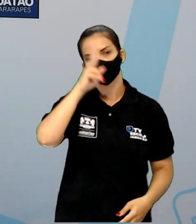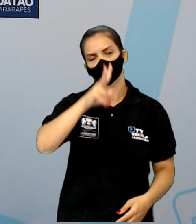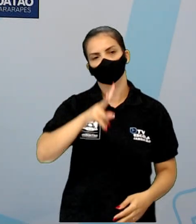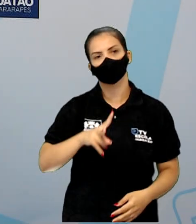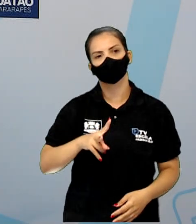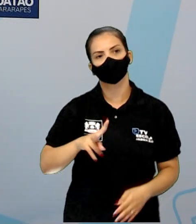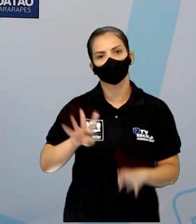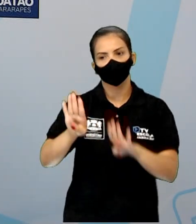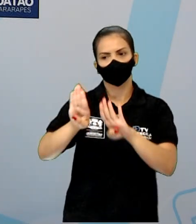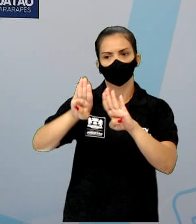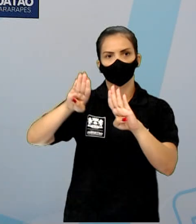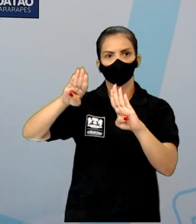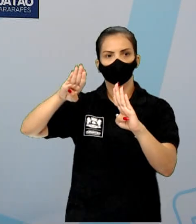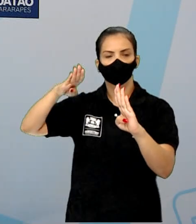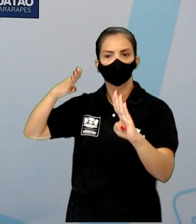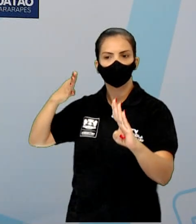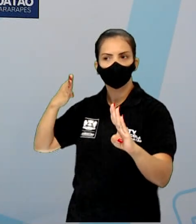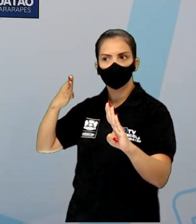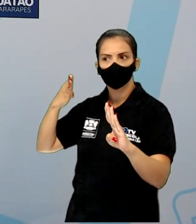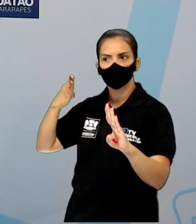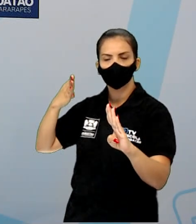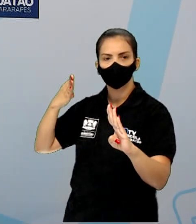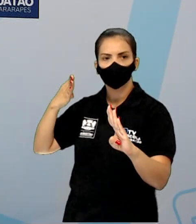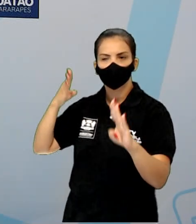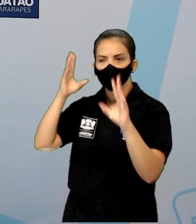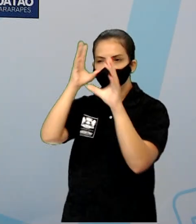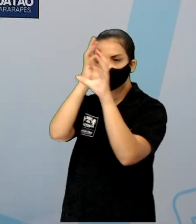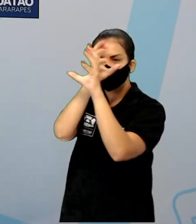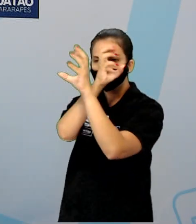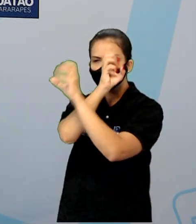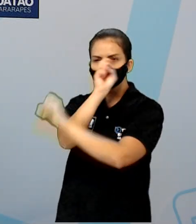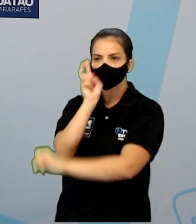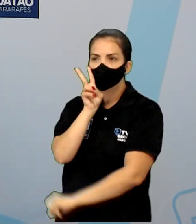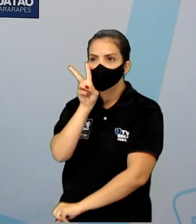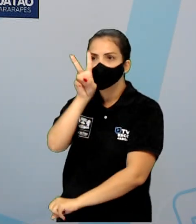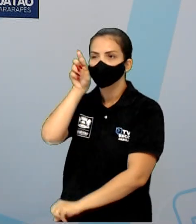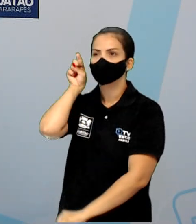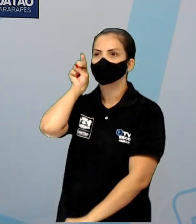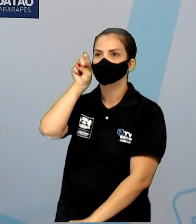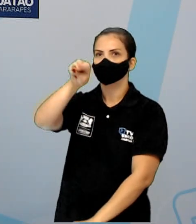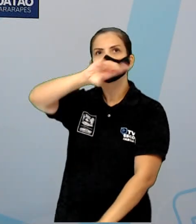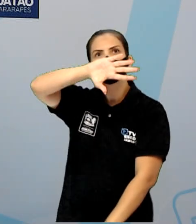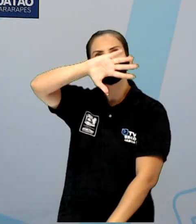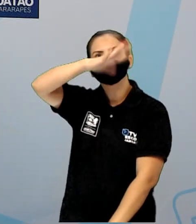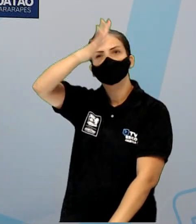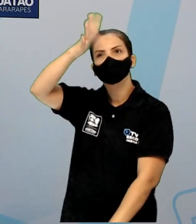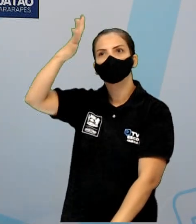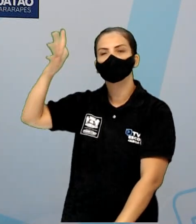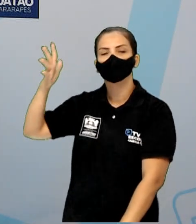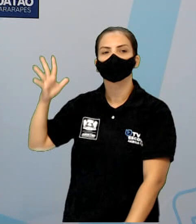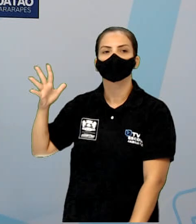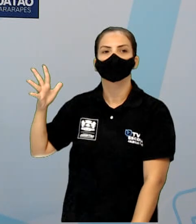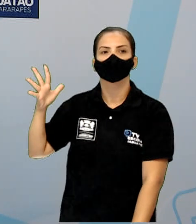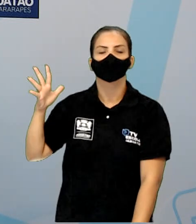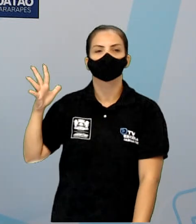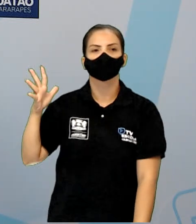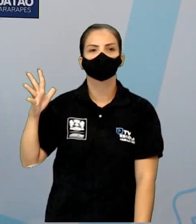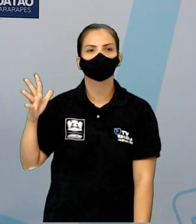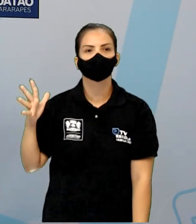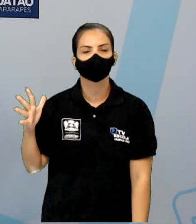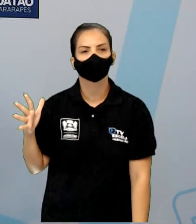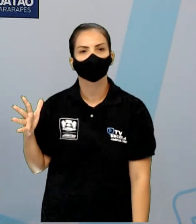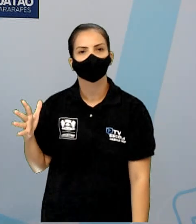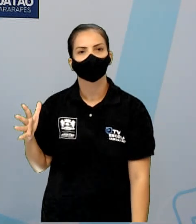abro a porta no meio da escuridão e vejo um ponto brilhante. Já está aparecendo ali, Está vendo? E engraçado,